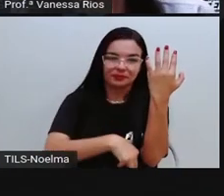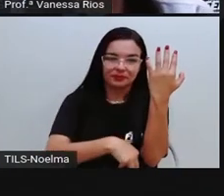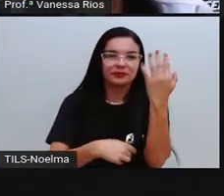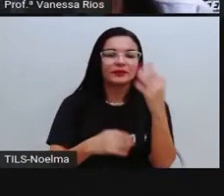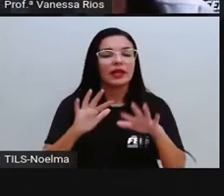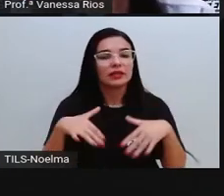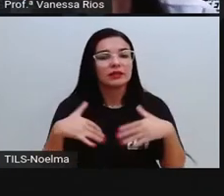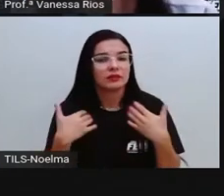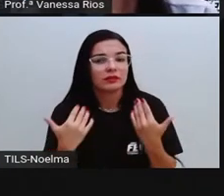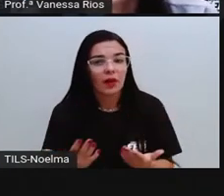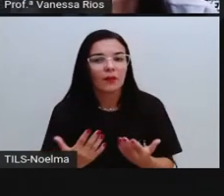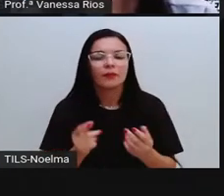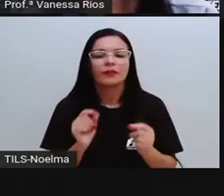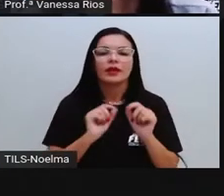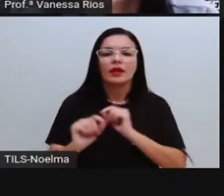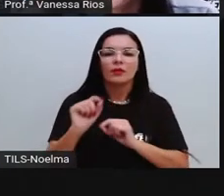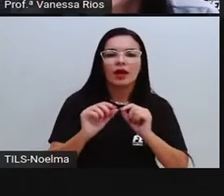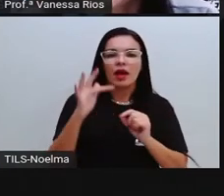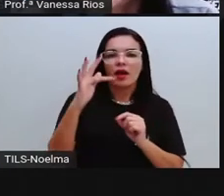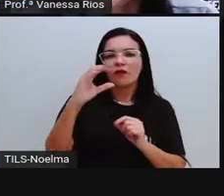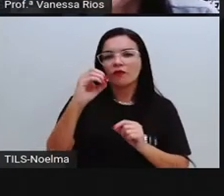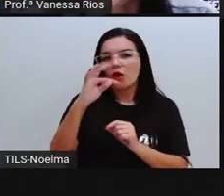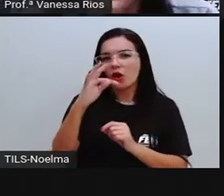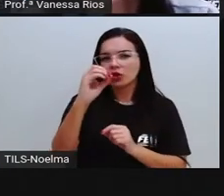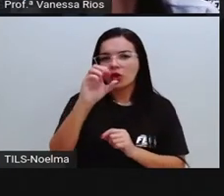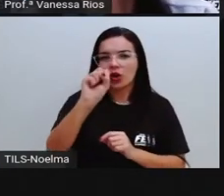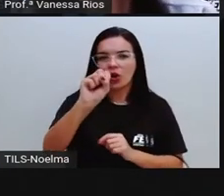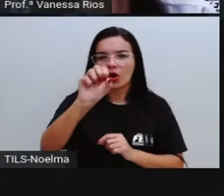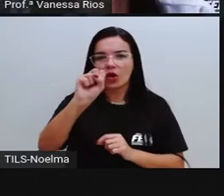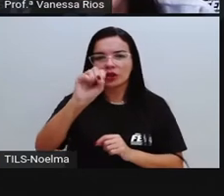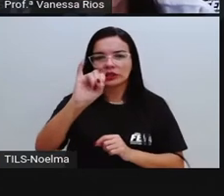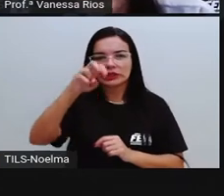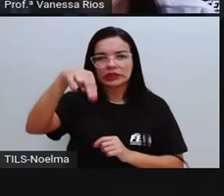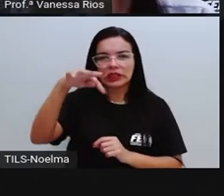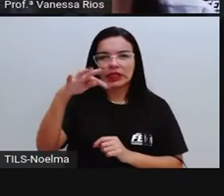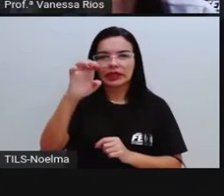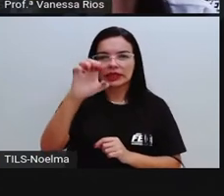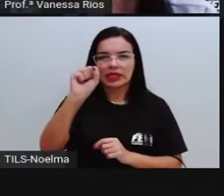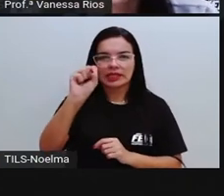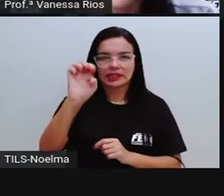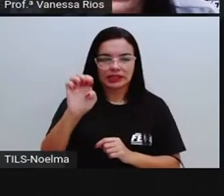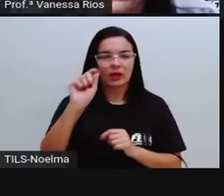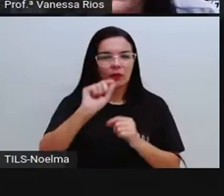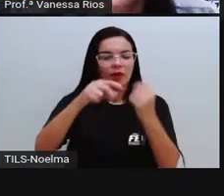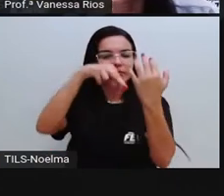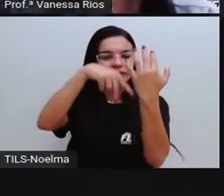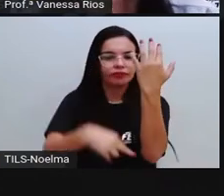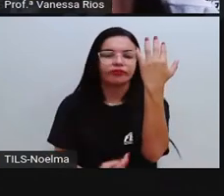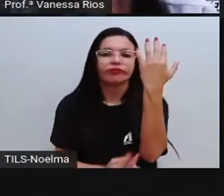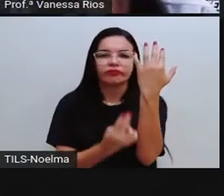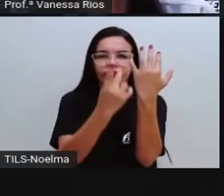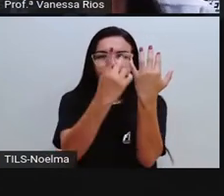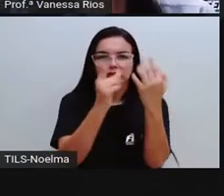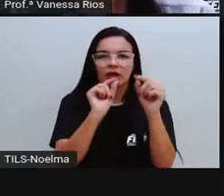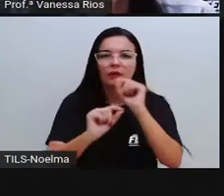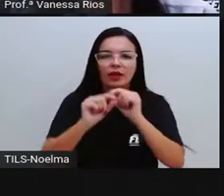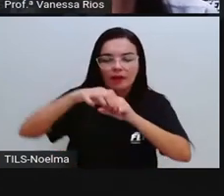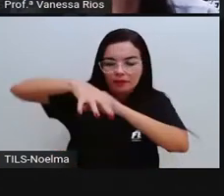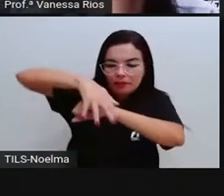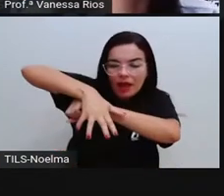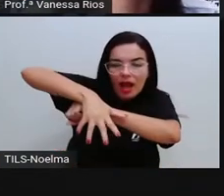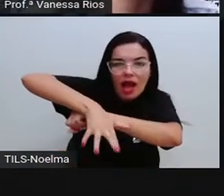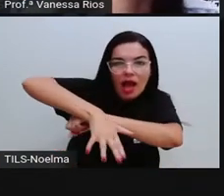Na fotossíntese, as raízes das plantas absorvem água e sais minerais. E as folhas